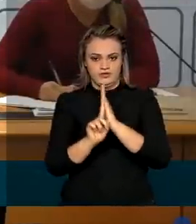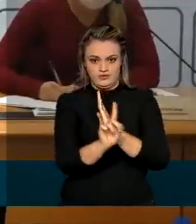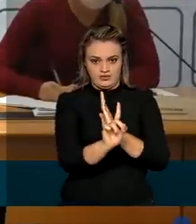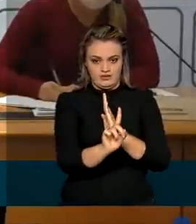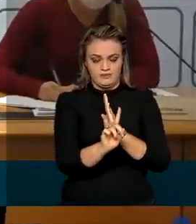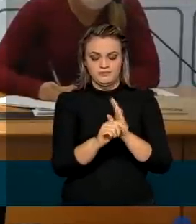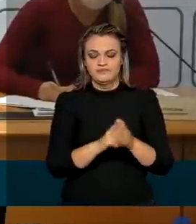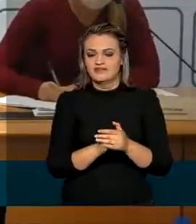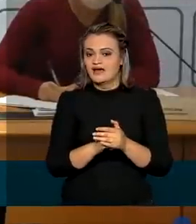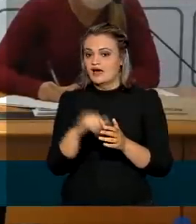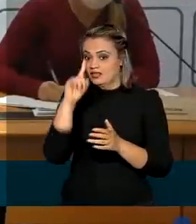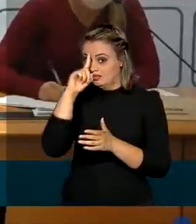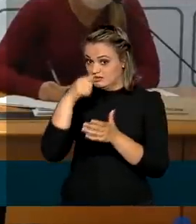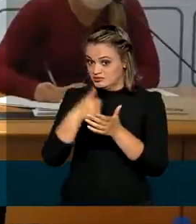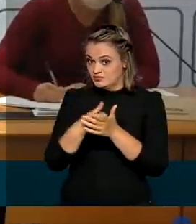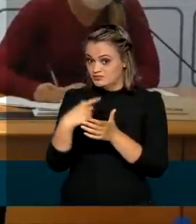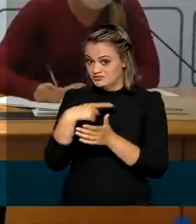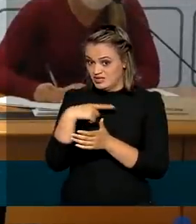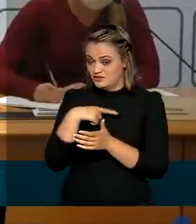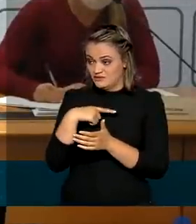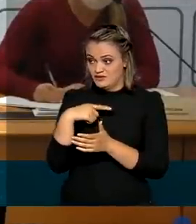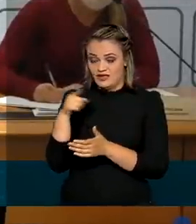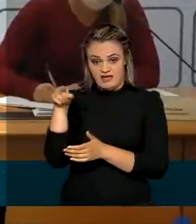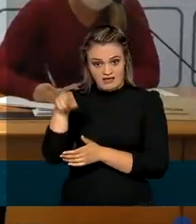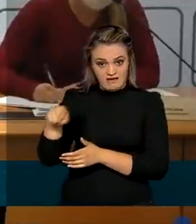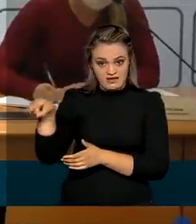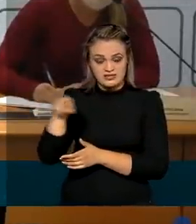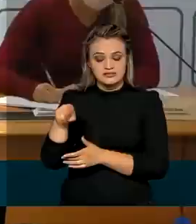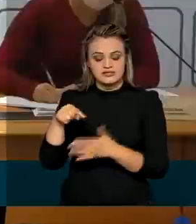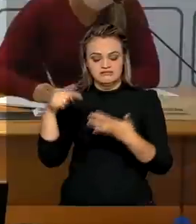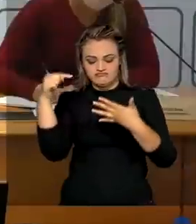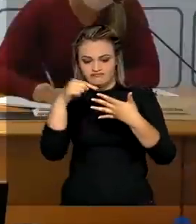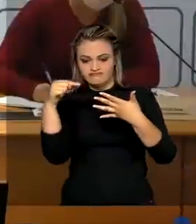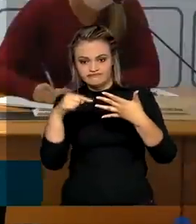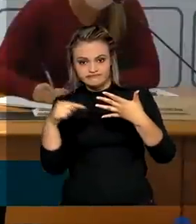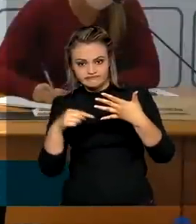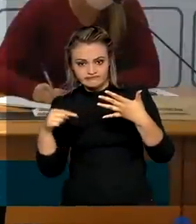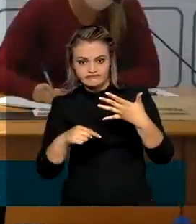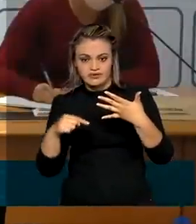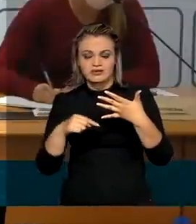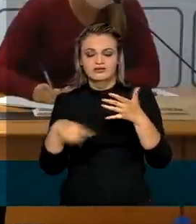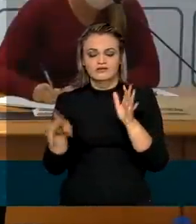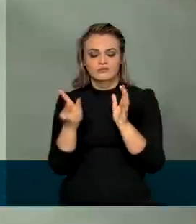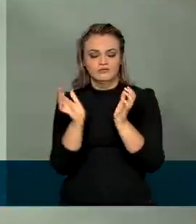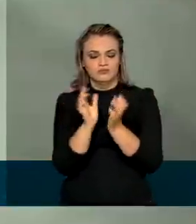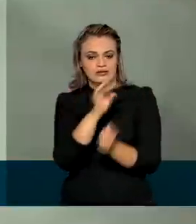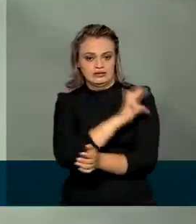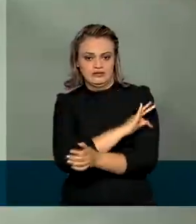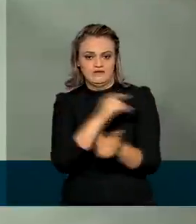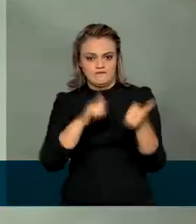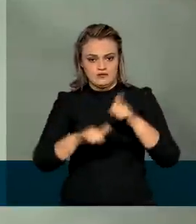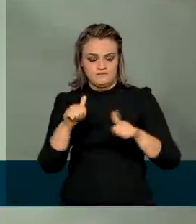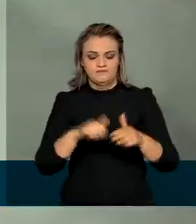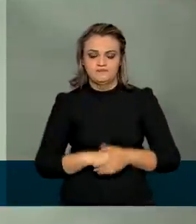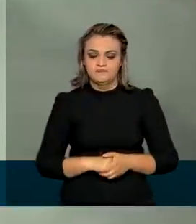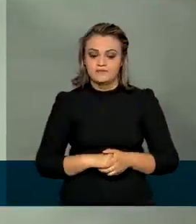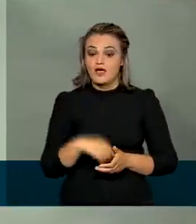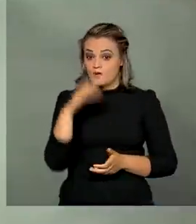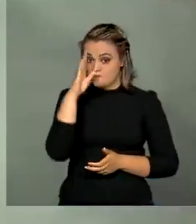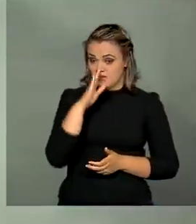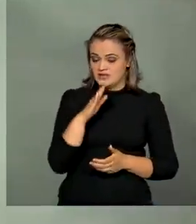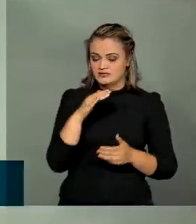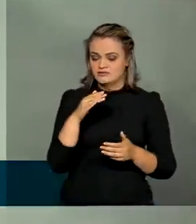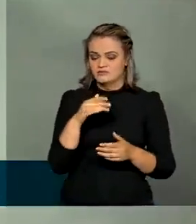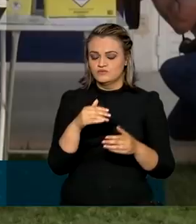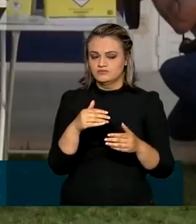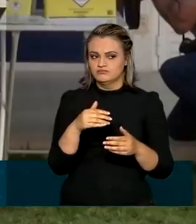decisão é uma decisão baseada em critérios exclusivamente técnicos. No Brasil, segundo dados do